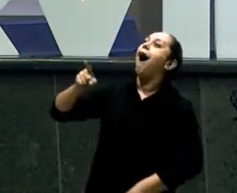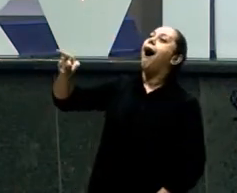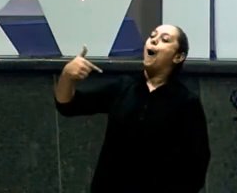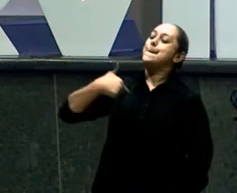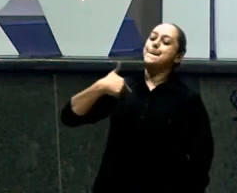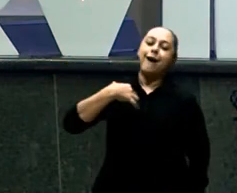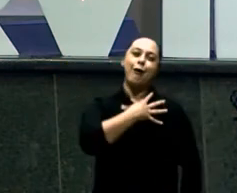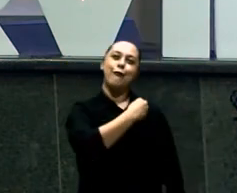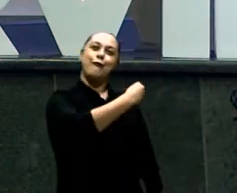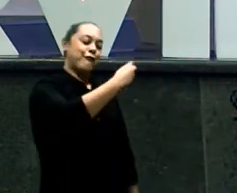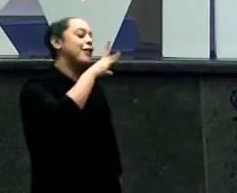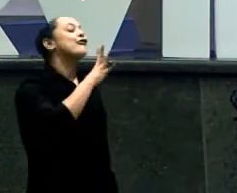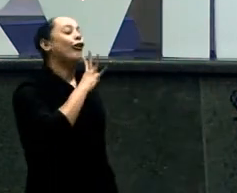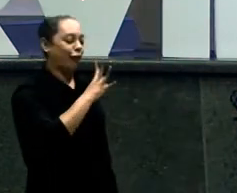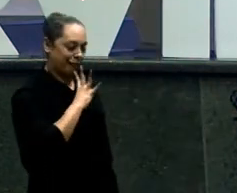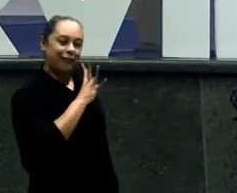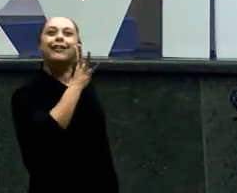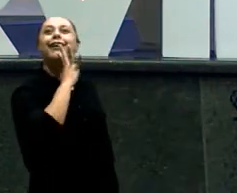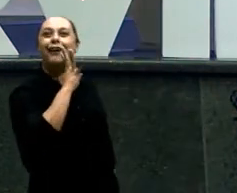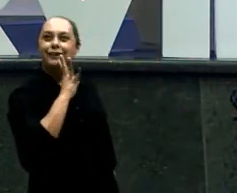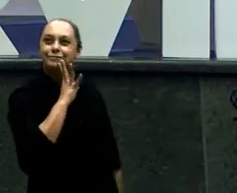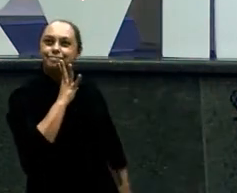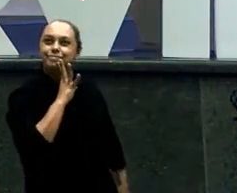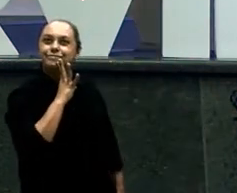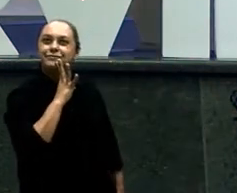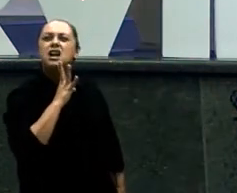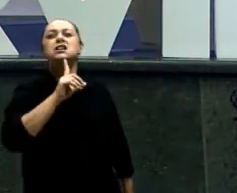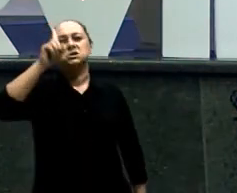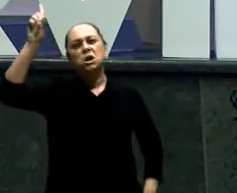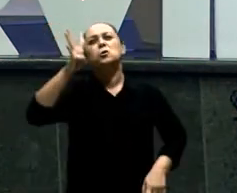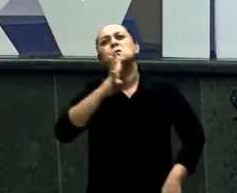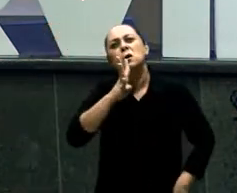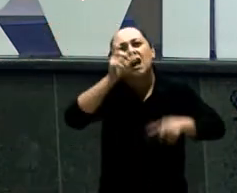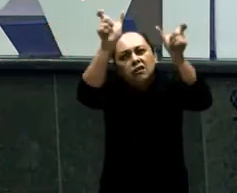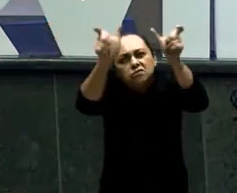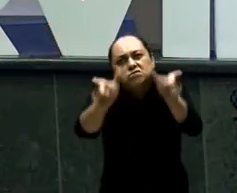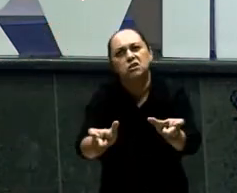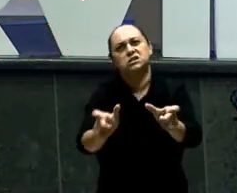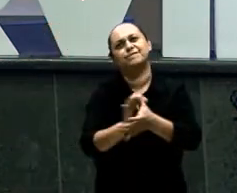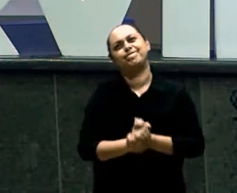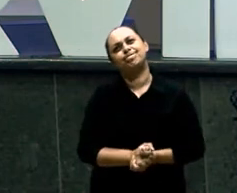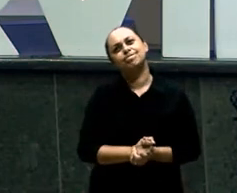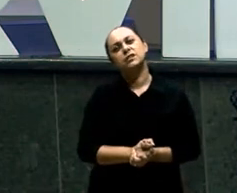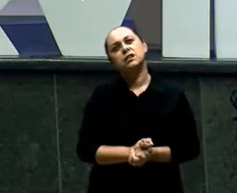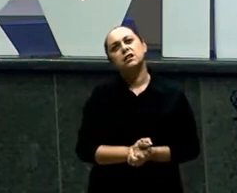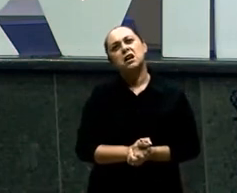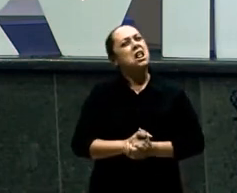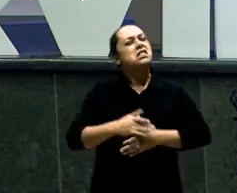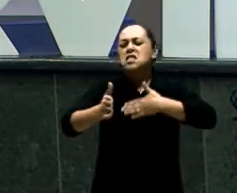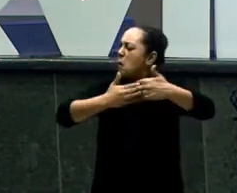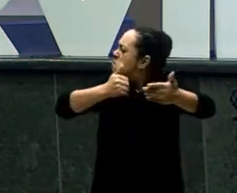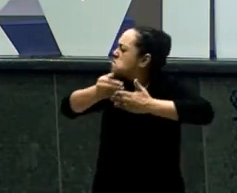cada hora Você está mudando Uma hora Você fala que vai Outra hora Você fala que não vai Uma hora Você está bem Outra hora Você está mal E você